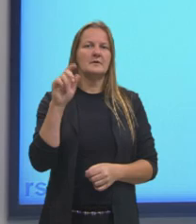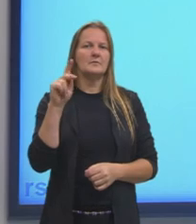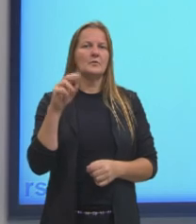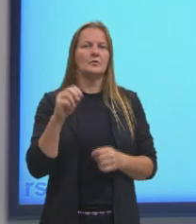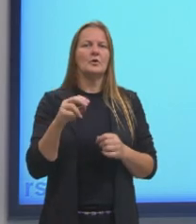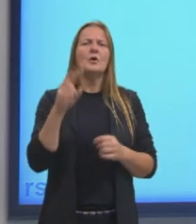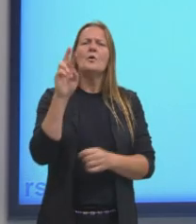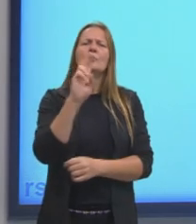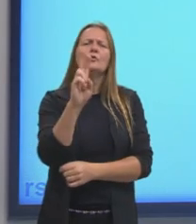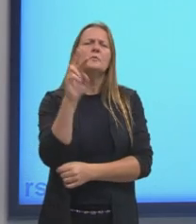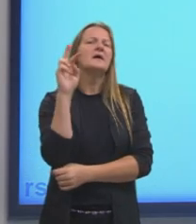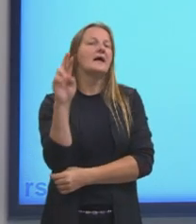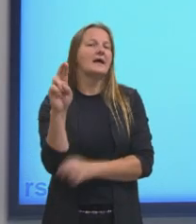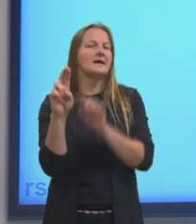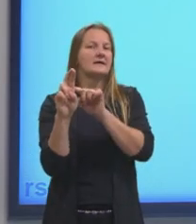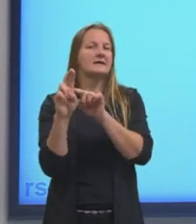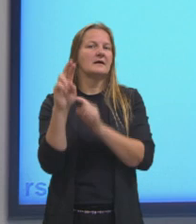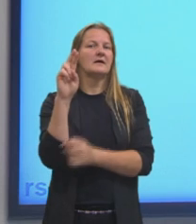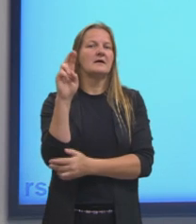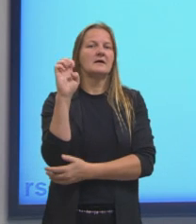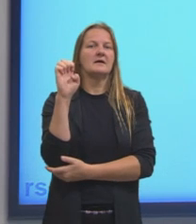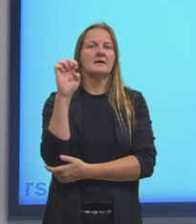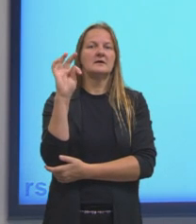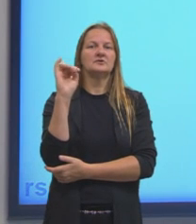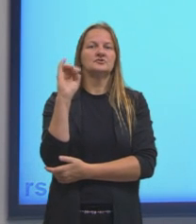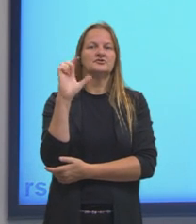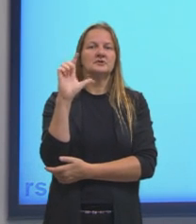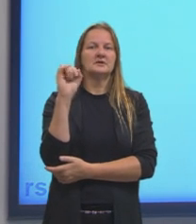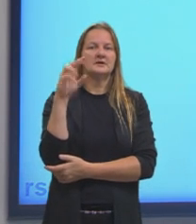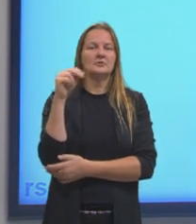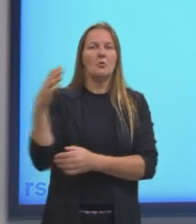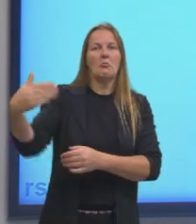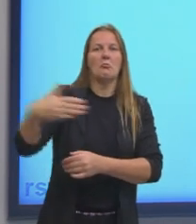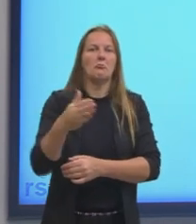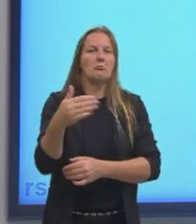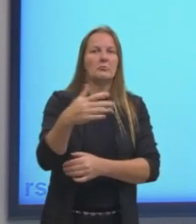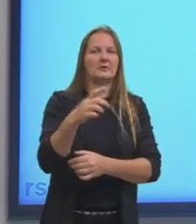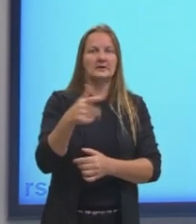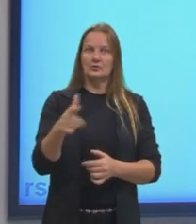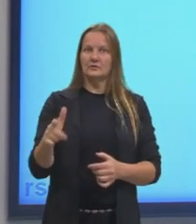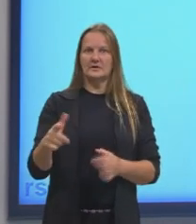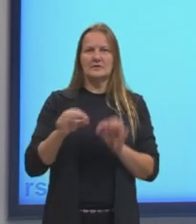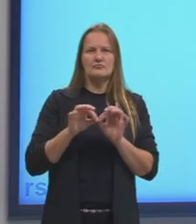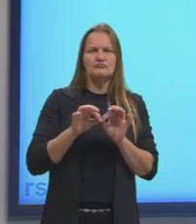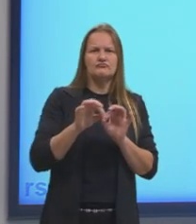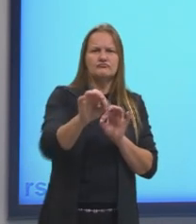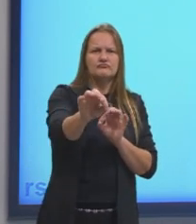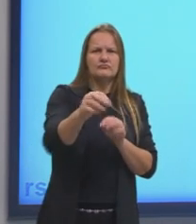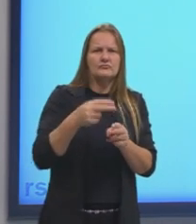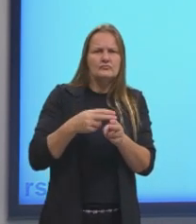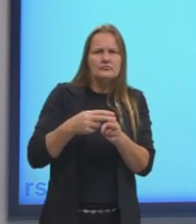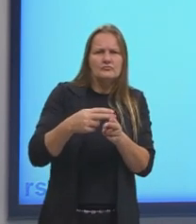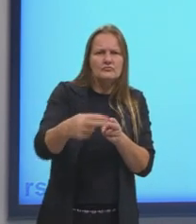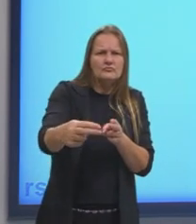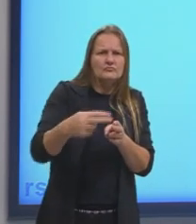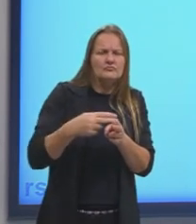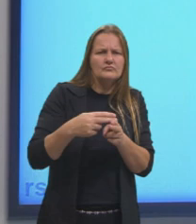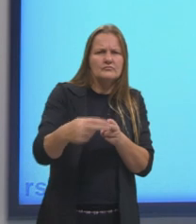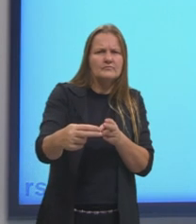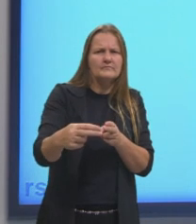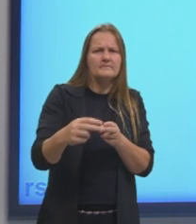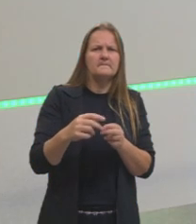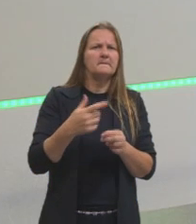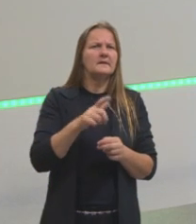Retilíneo, a gente quer dizer que ele está em linha reta. Há sempre um movimento reto. Ele não vai fazer